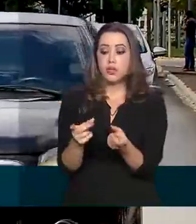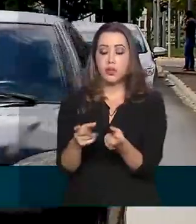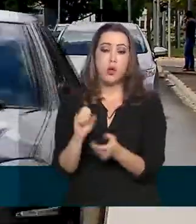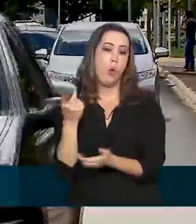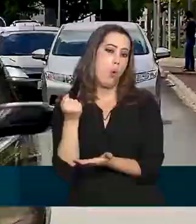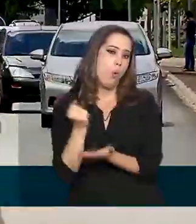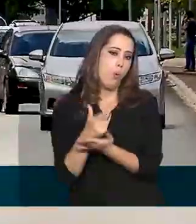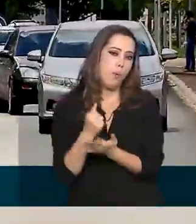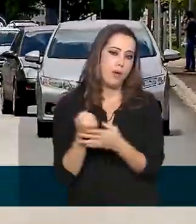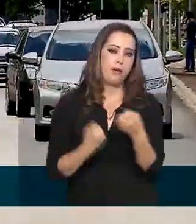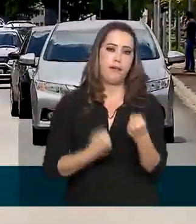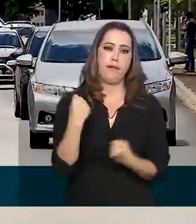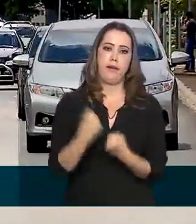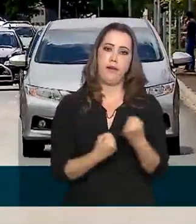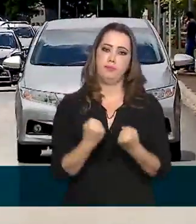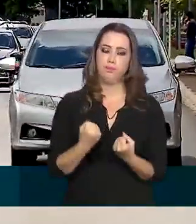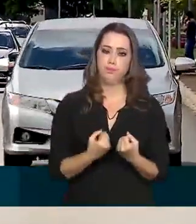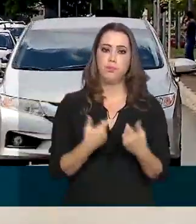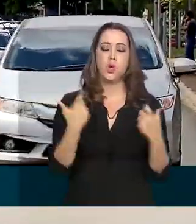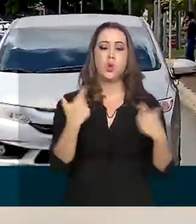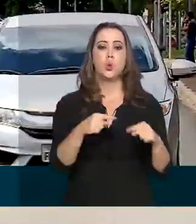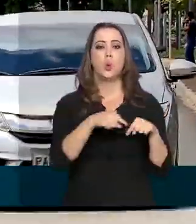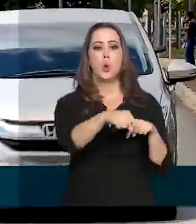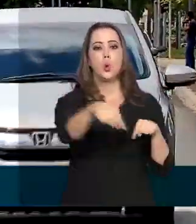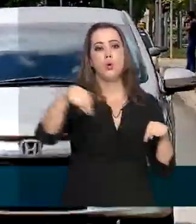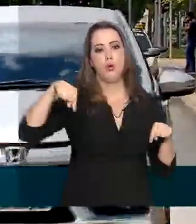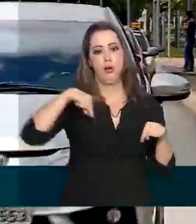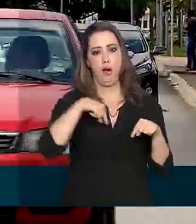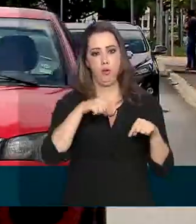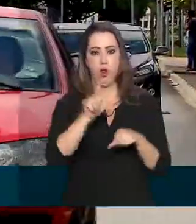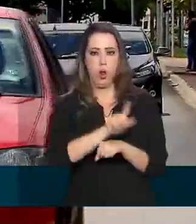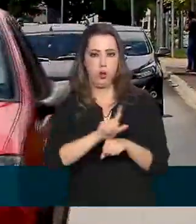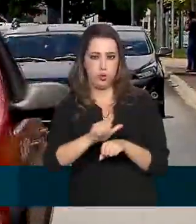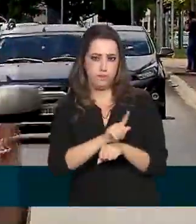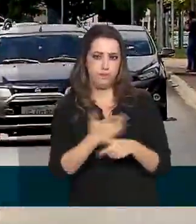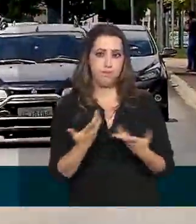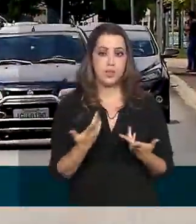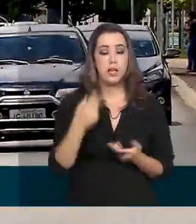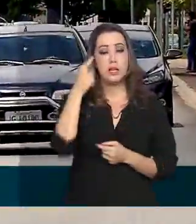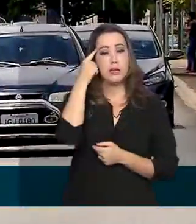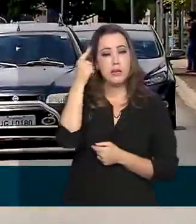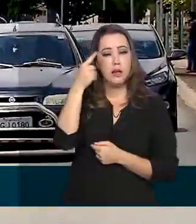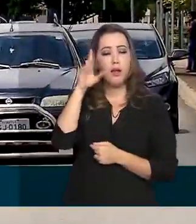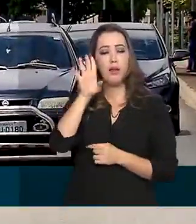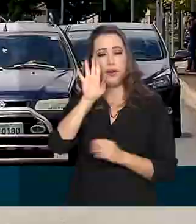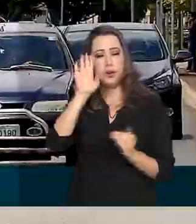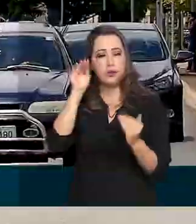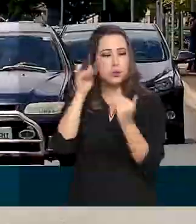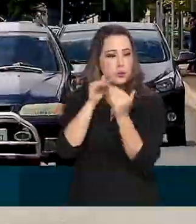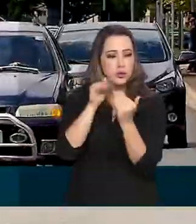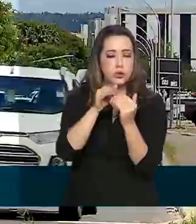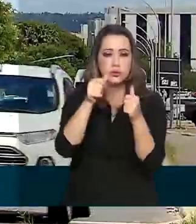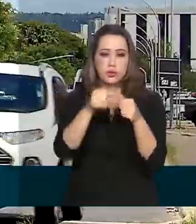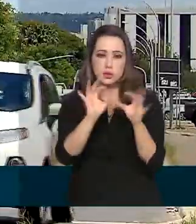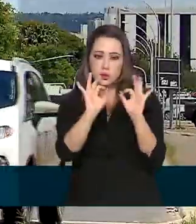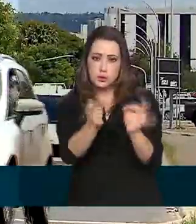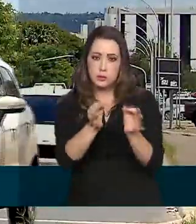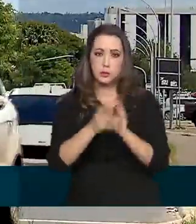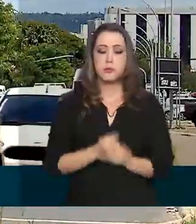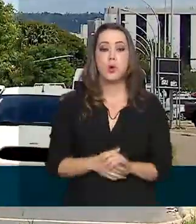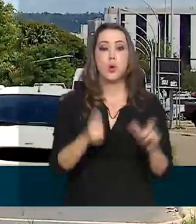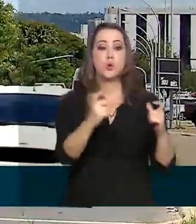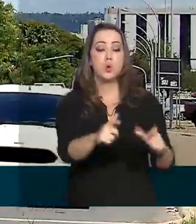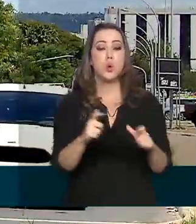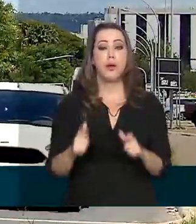ou comprar carros em concessionárias. A ideia é garantir que o veículo esteja dentro dos padrões. Os locais de